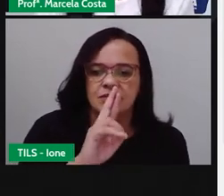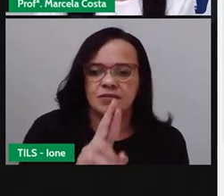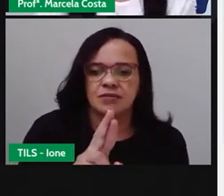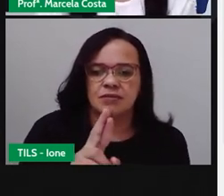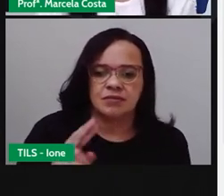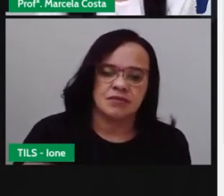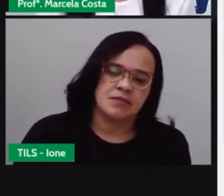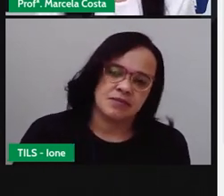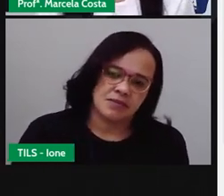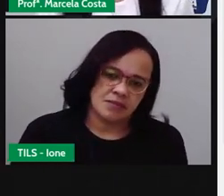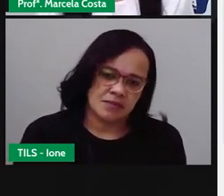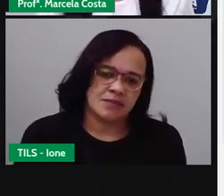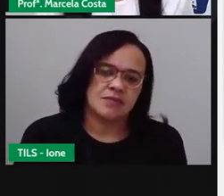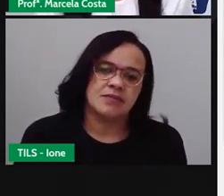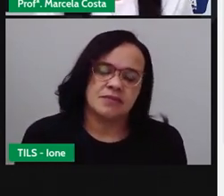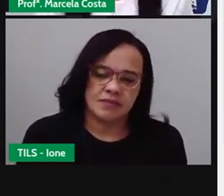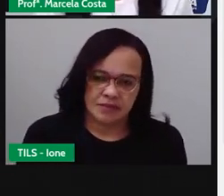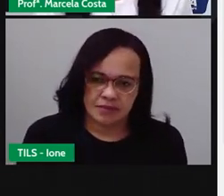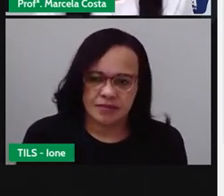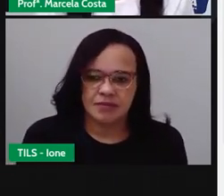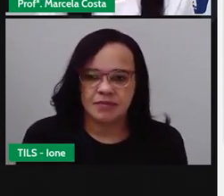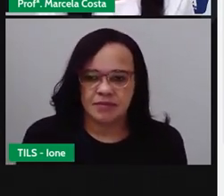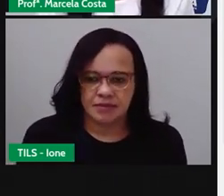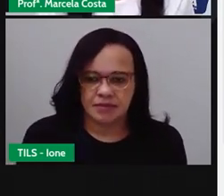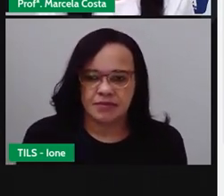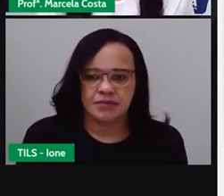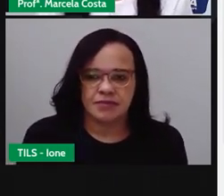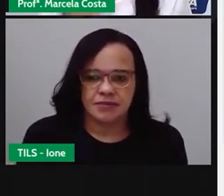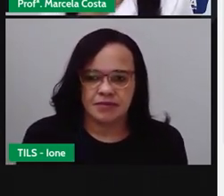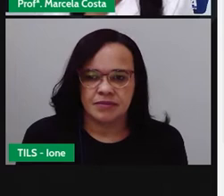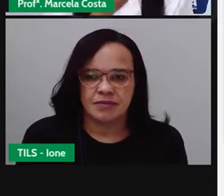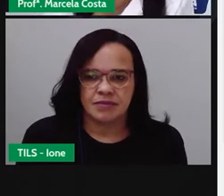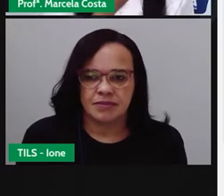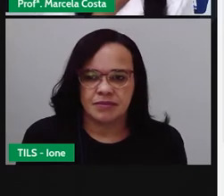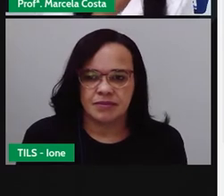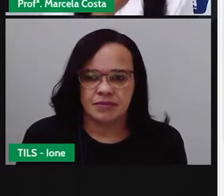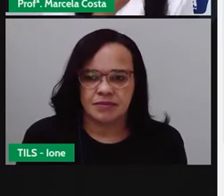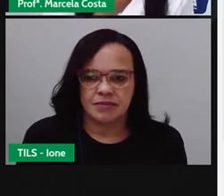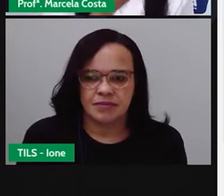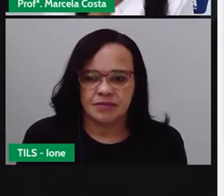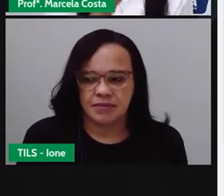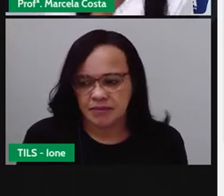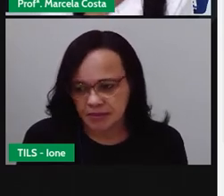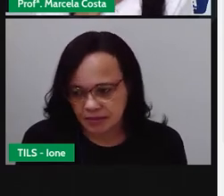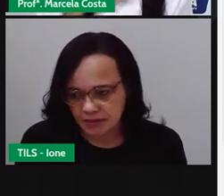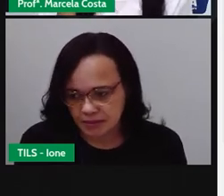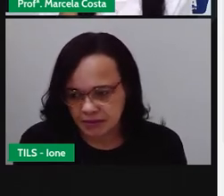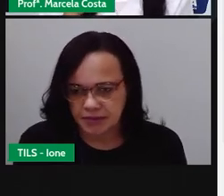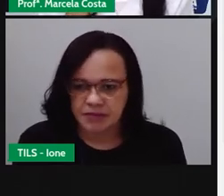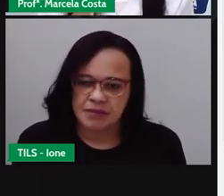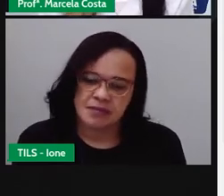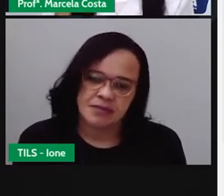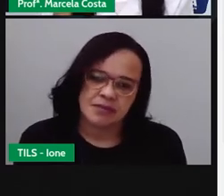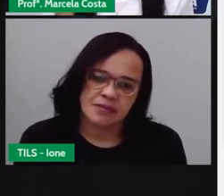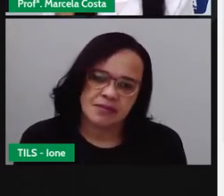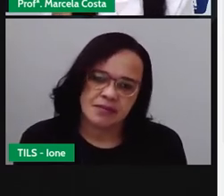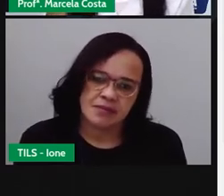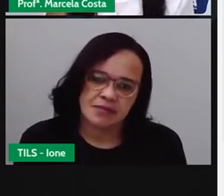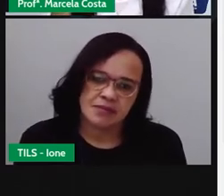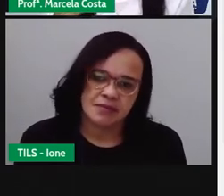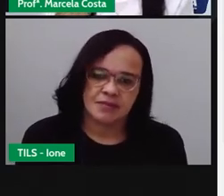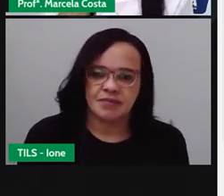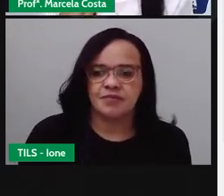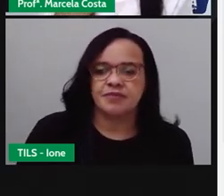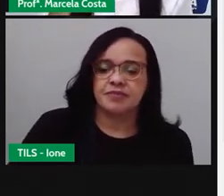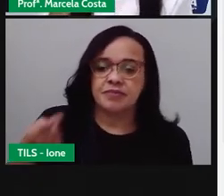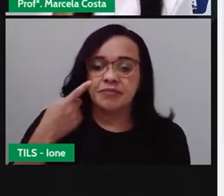porque embaixo eu vou colocar o resultado dessa operação. Então, vamos lá, querido. Vai ser assim que você vai